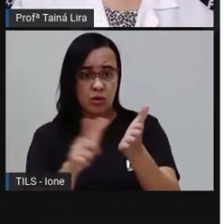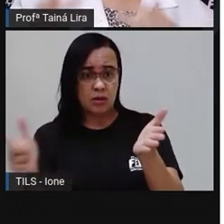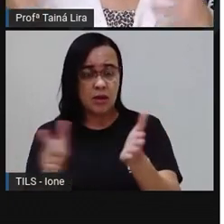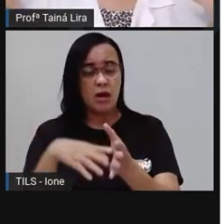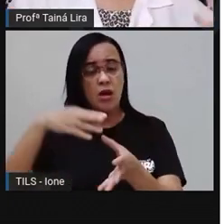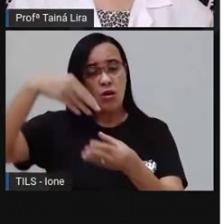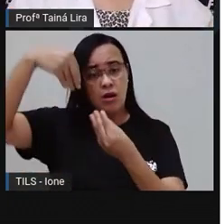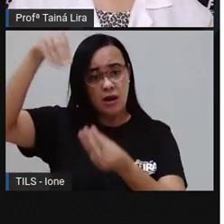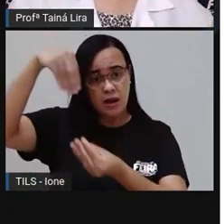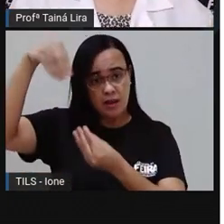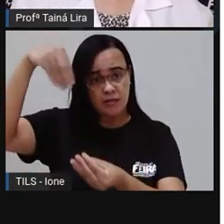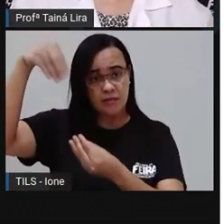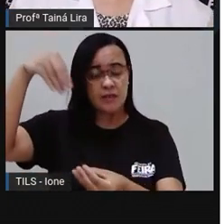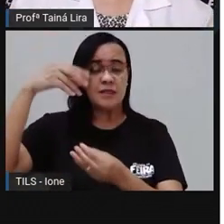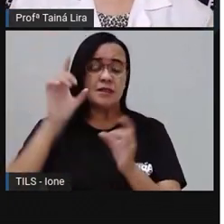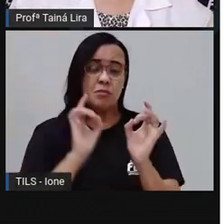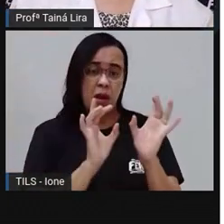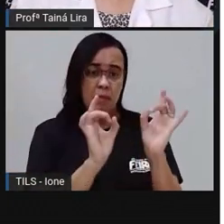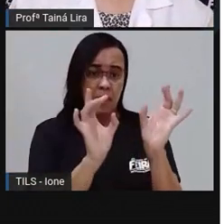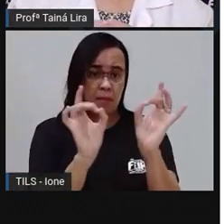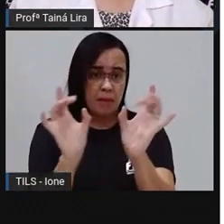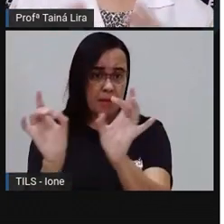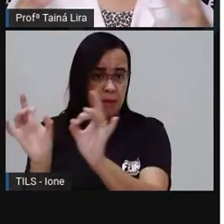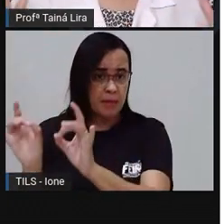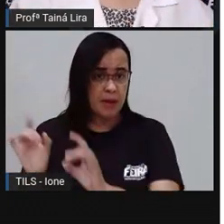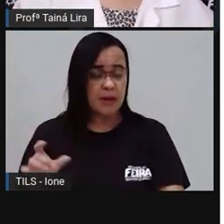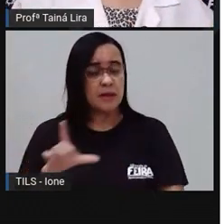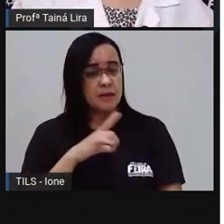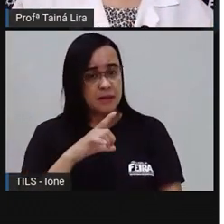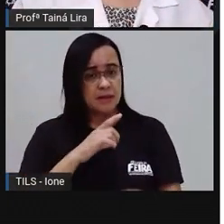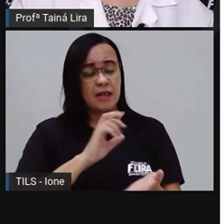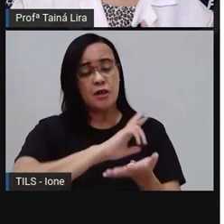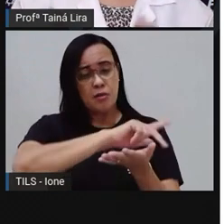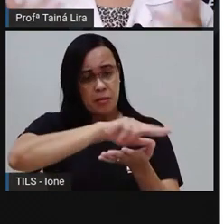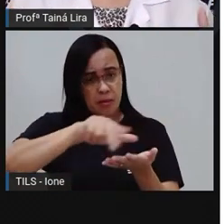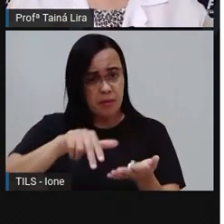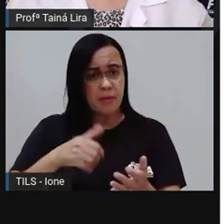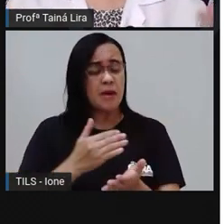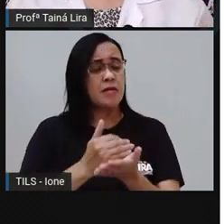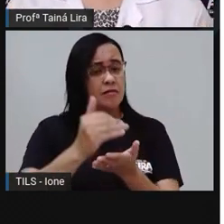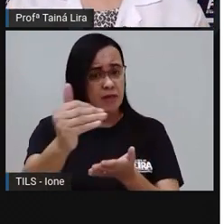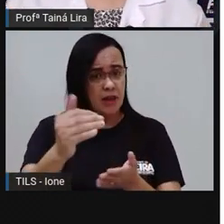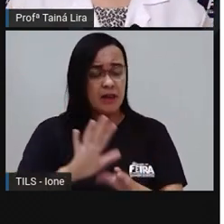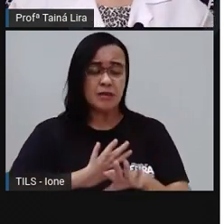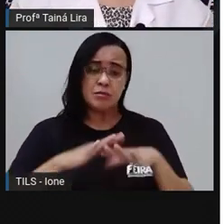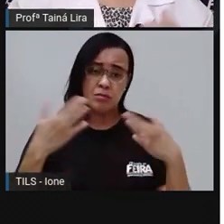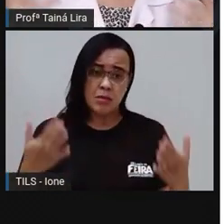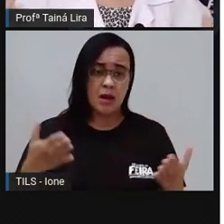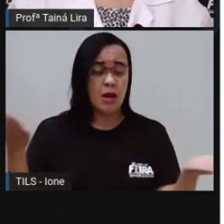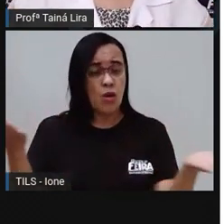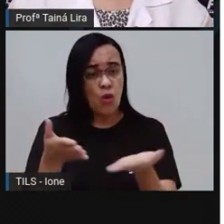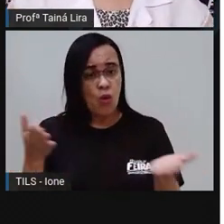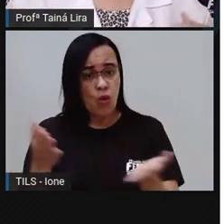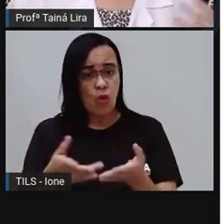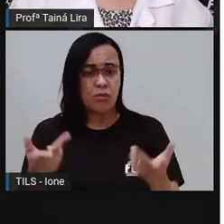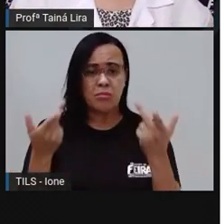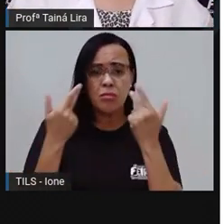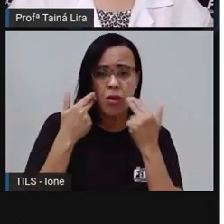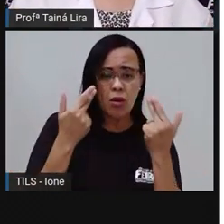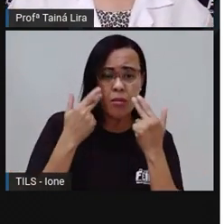revistas. Tem revista só de receita, tá? E por aí vai. Mas hoje em dia, o mais comum é as pessoas